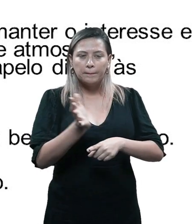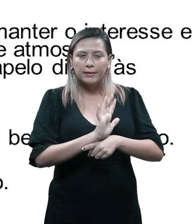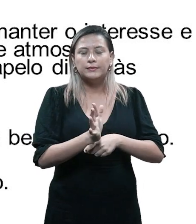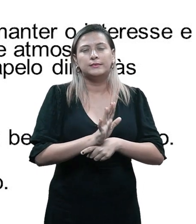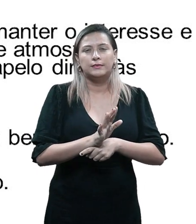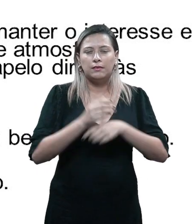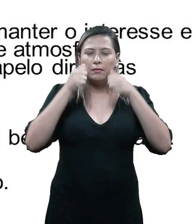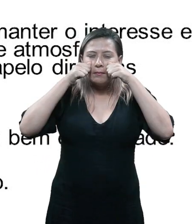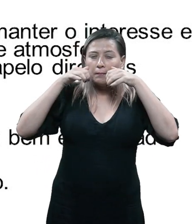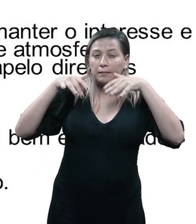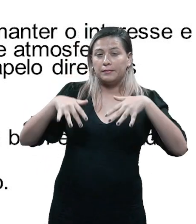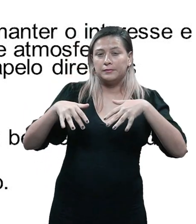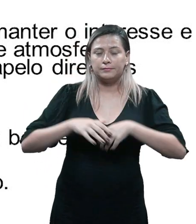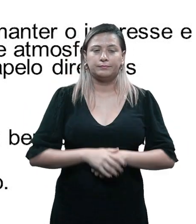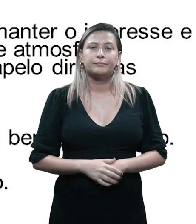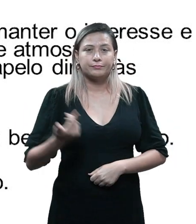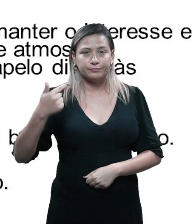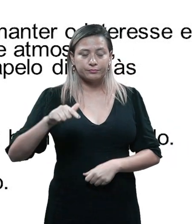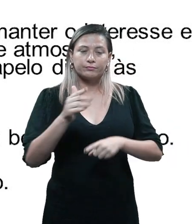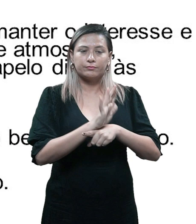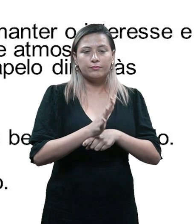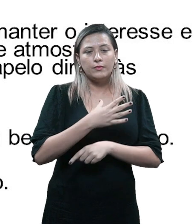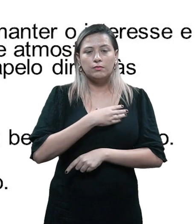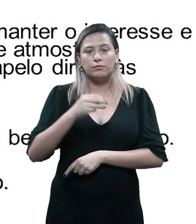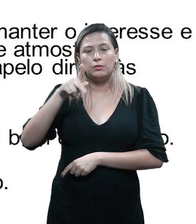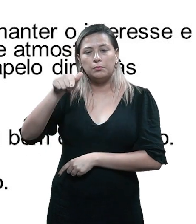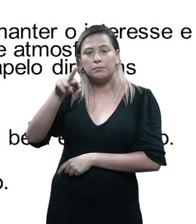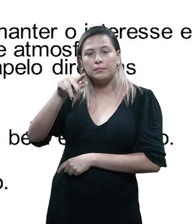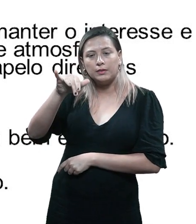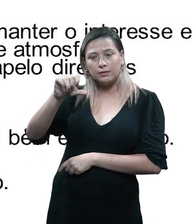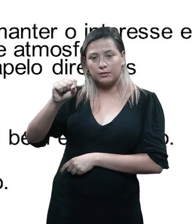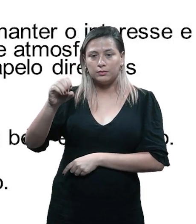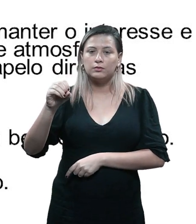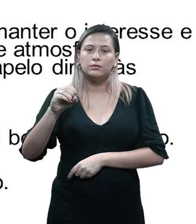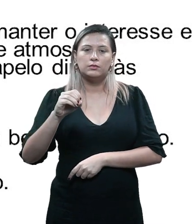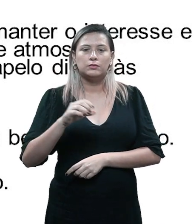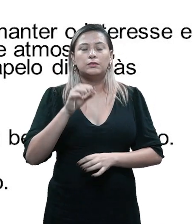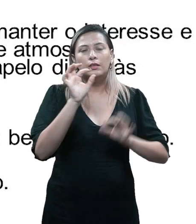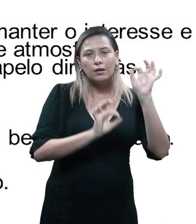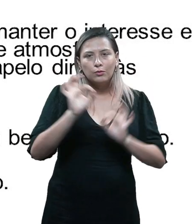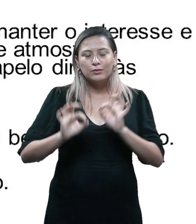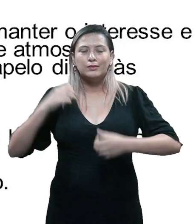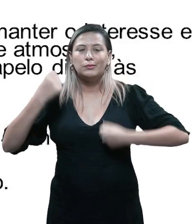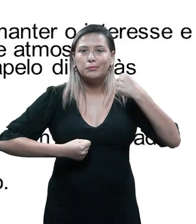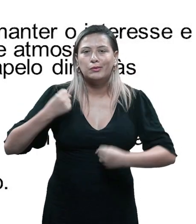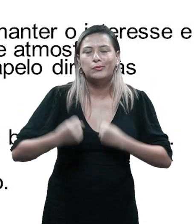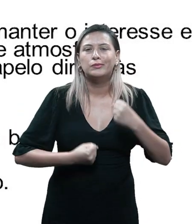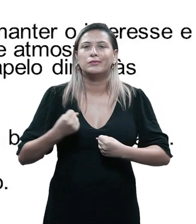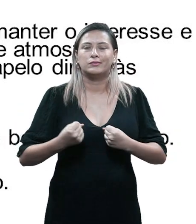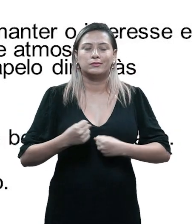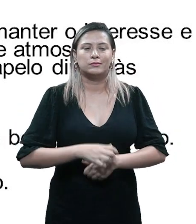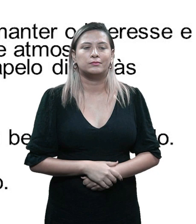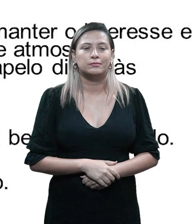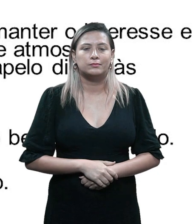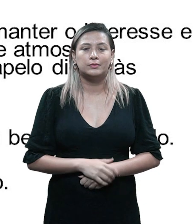Mais uma vez, citando o filme Filhos do Paraíso, é a preparação da corrida. A corrida, a gente já viu, é a